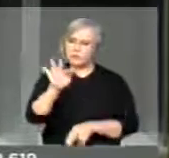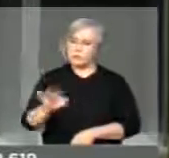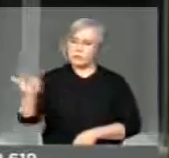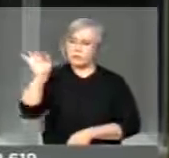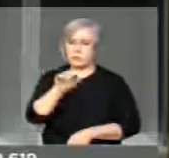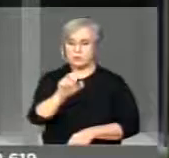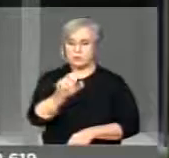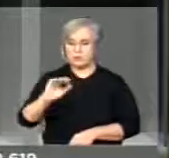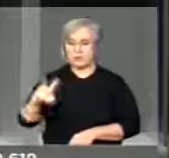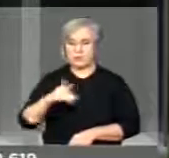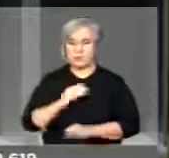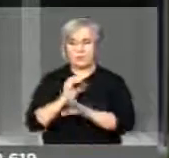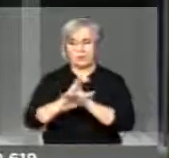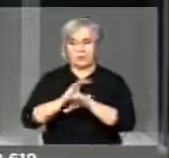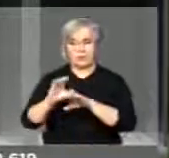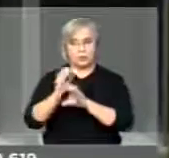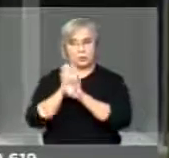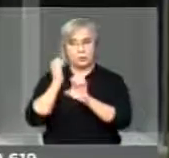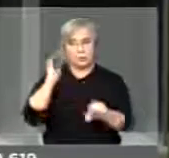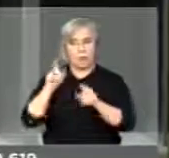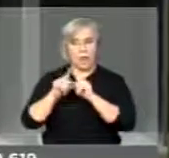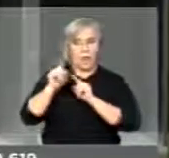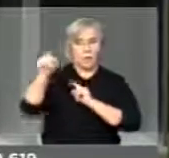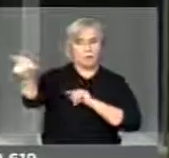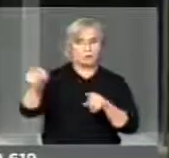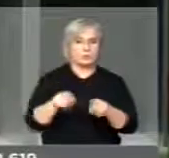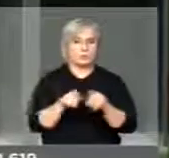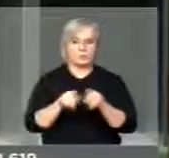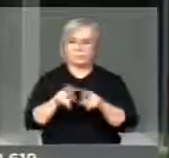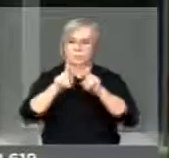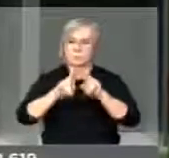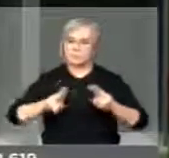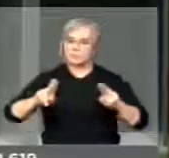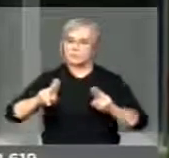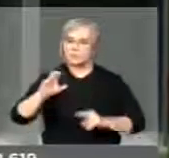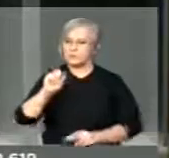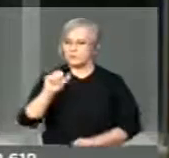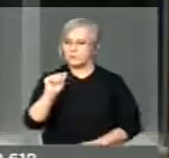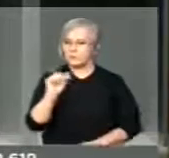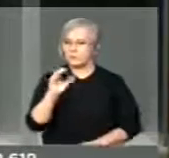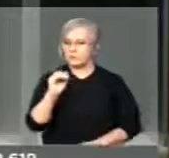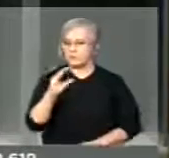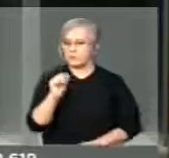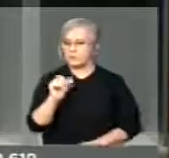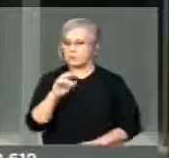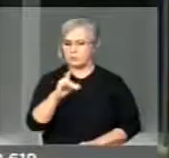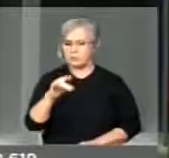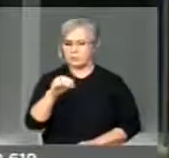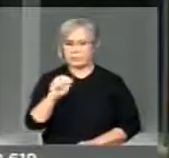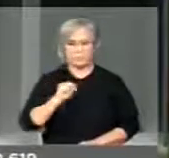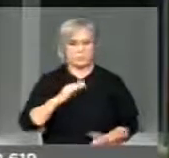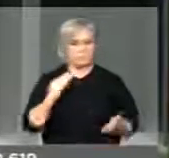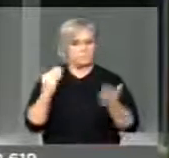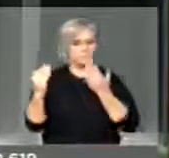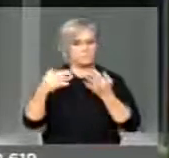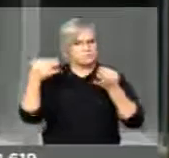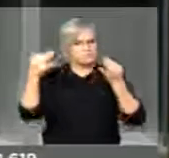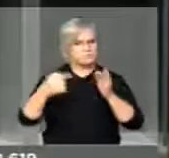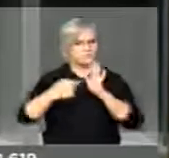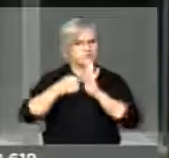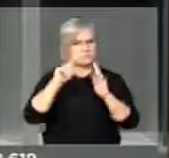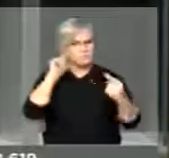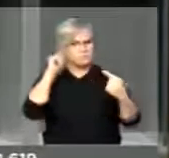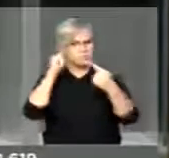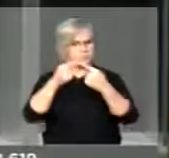de engenharia à distância, da Universidade de São Carlos, que tem parâmetros, indicadores